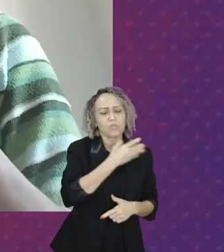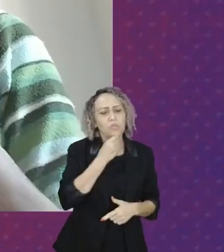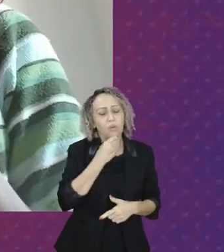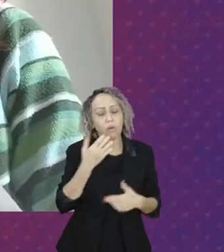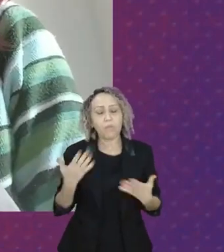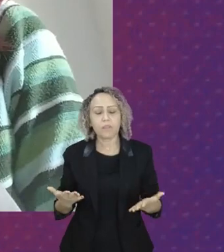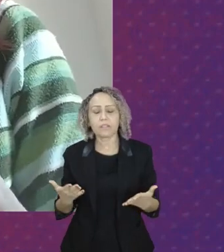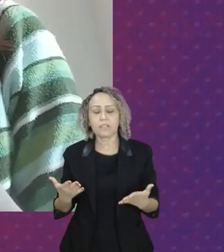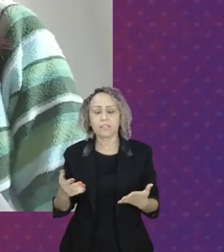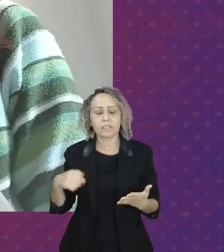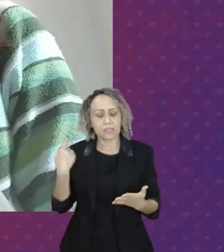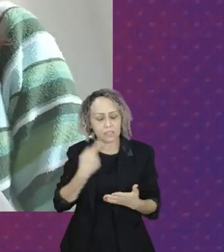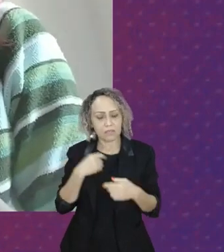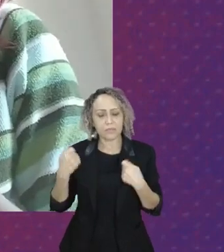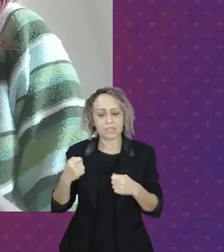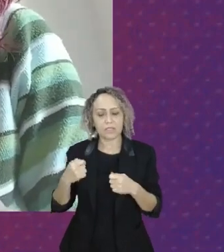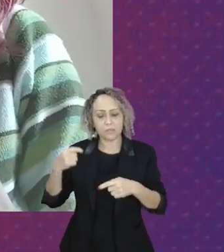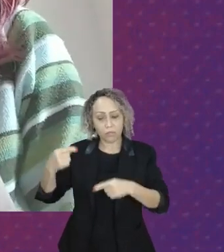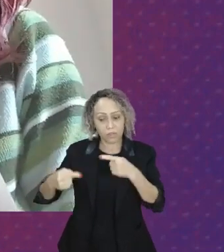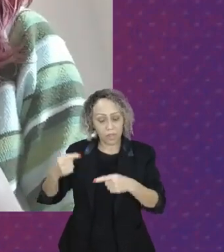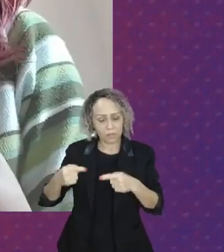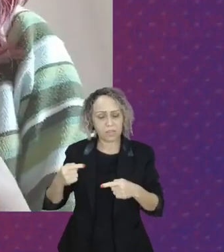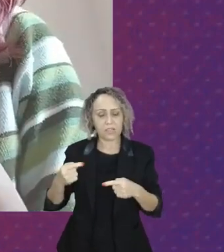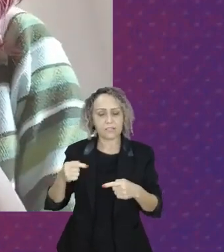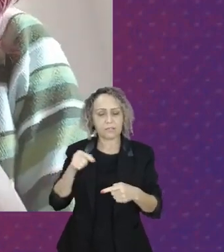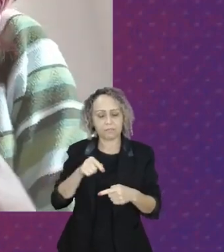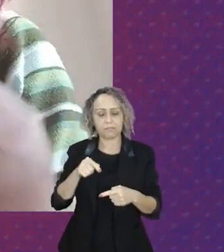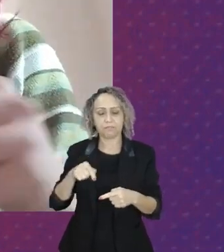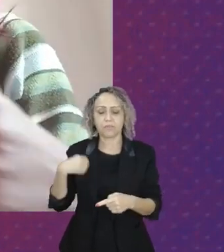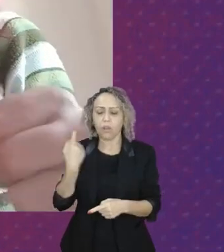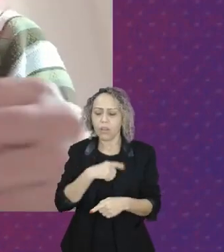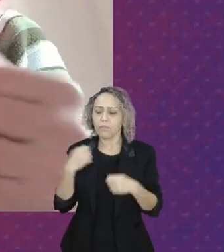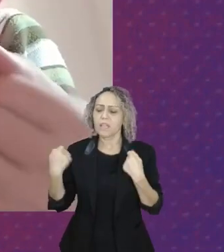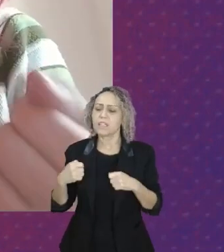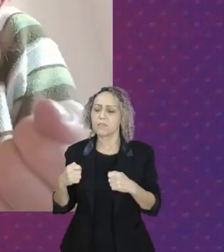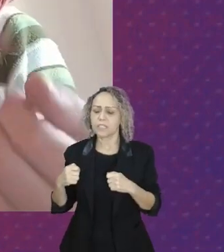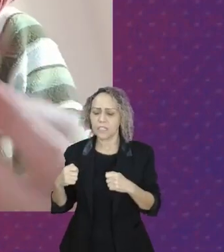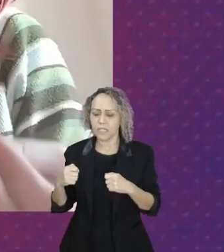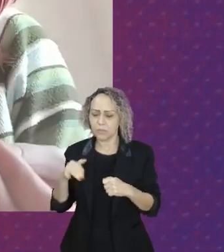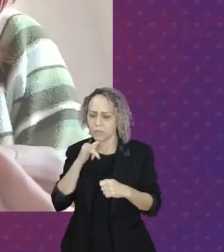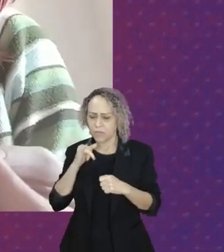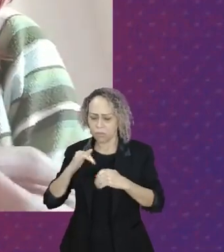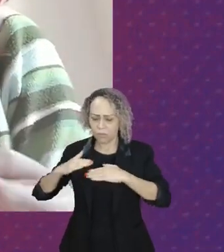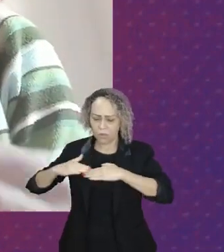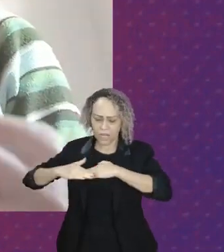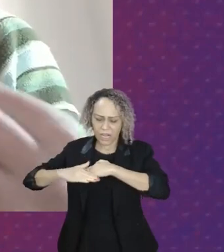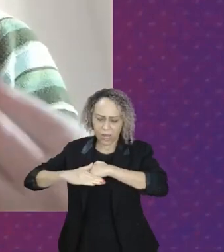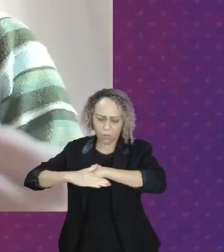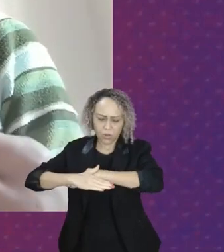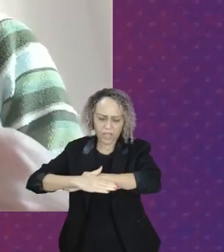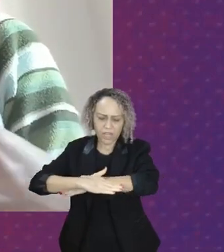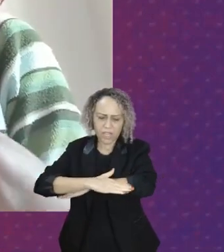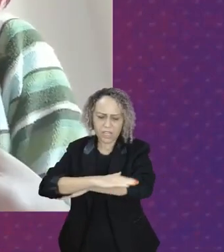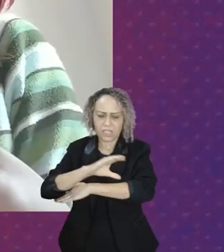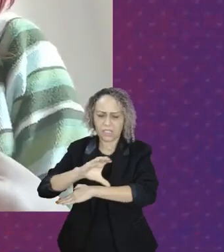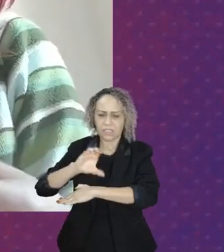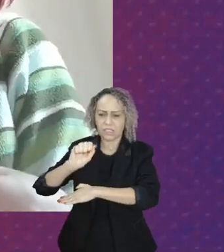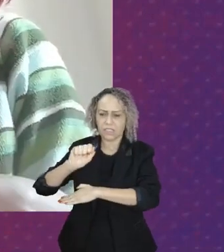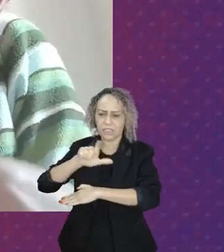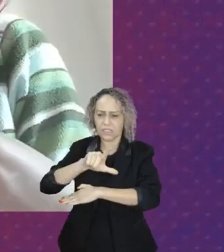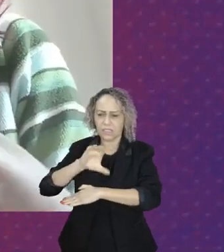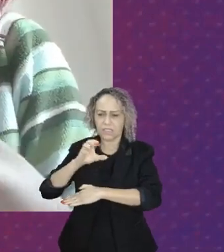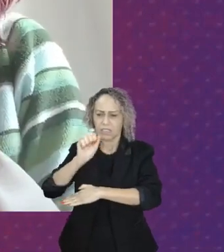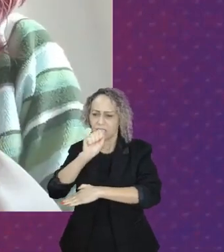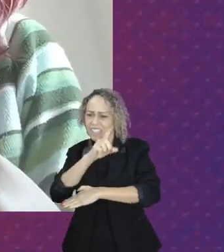É necessário que a gente tenha boas calçadas para se caminhar com um carrinho de bebê, por exemplo. É necessário que as ruas